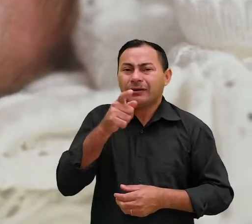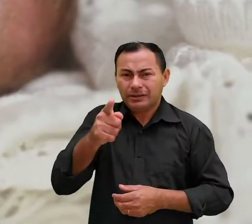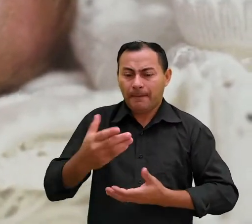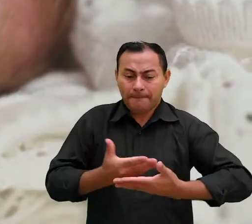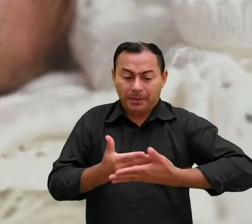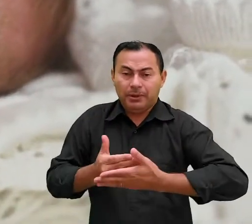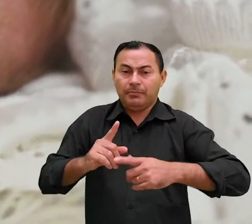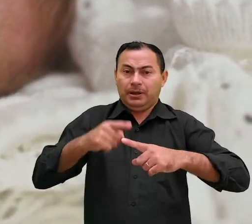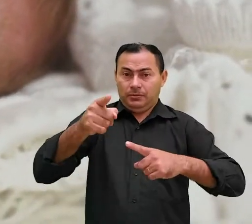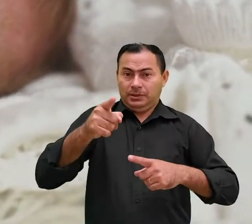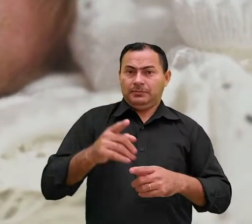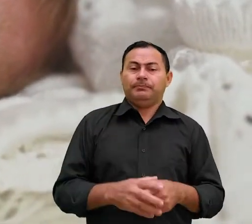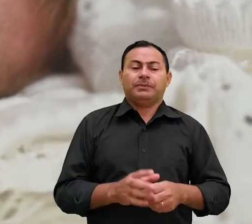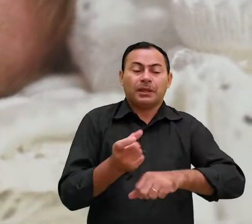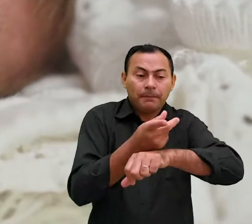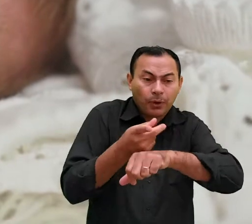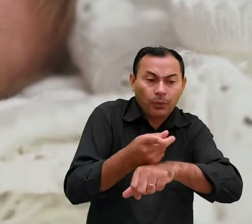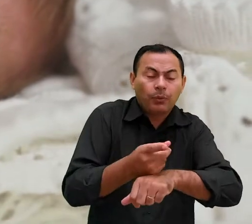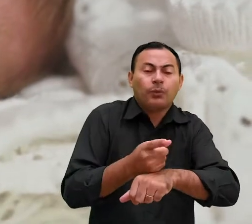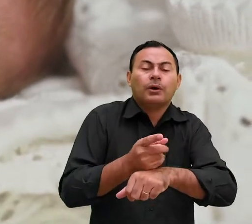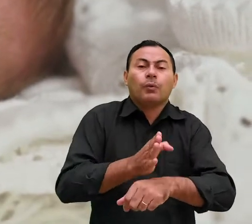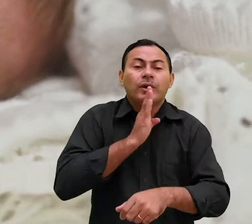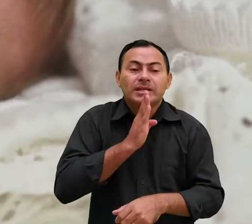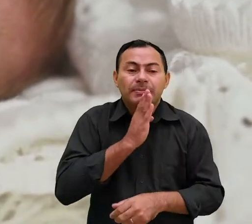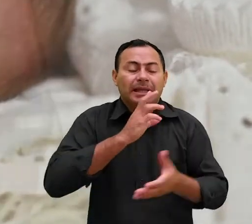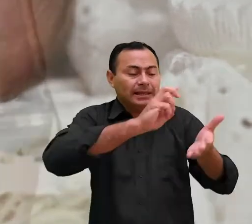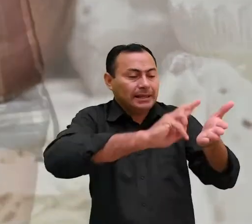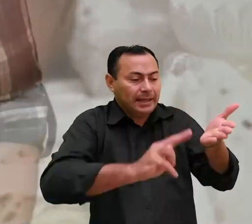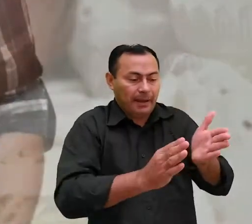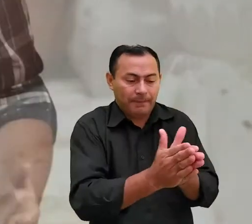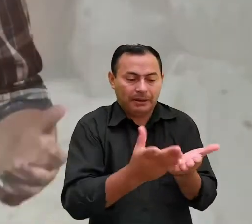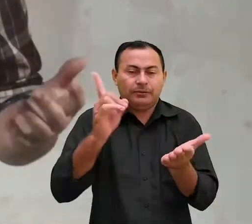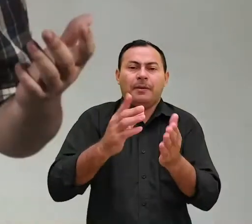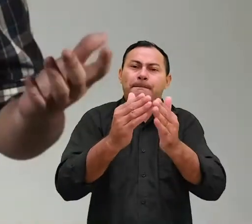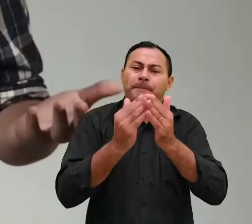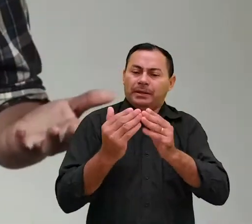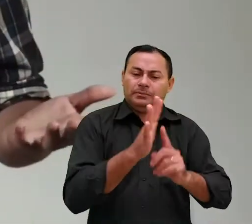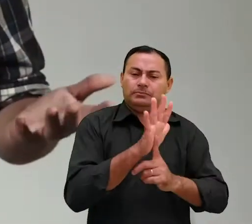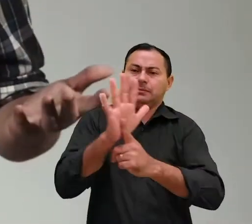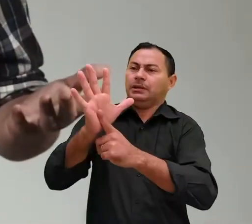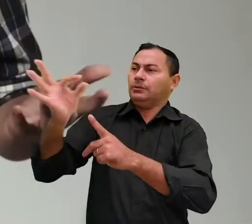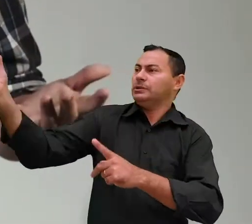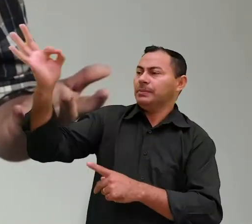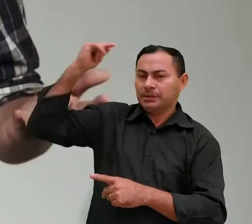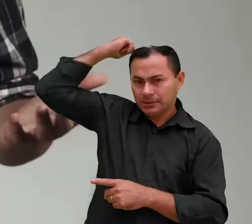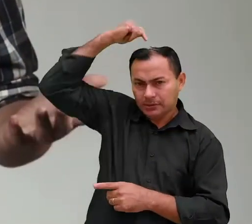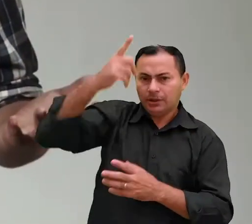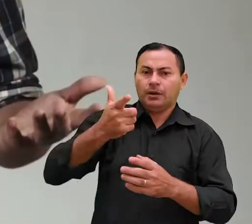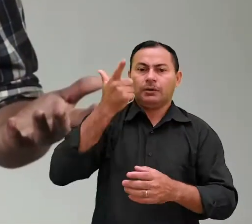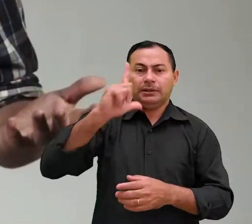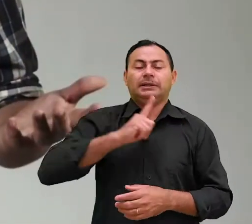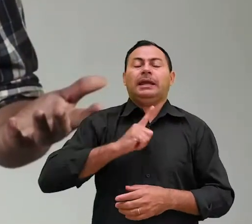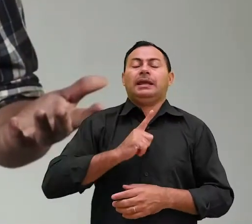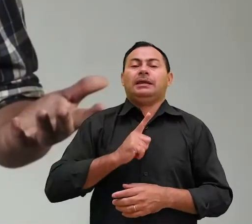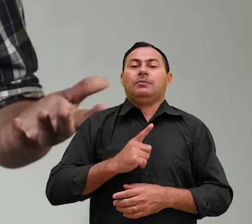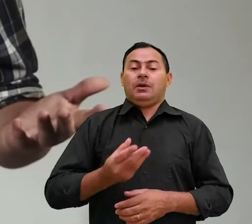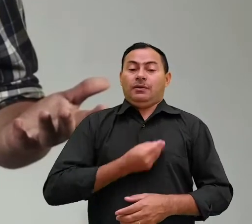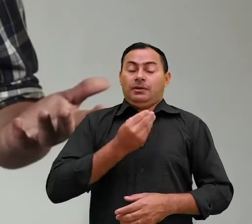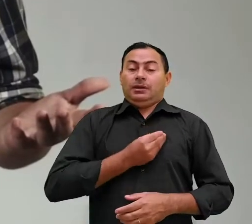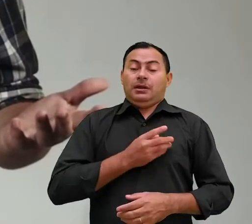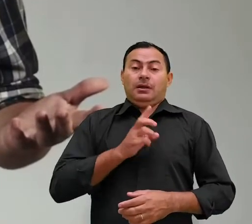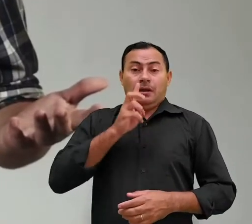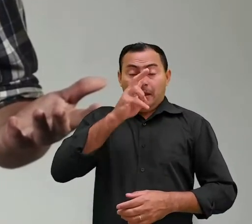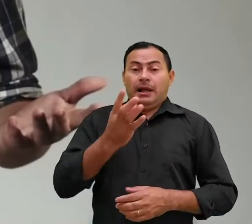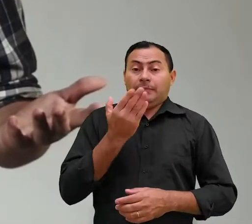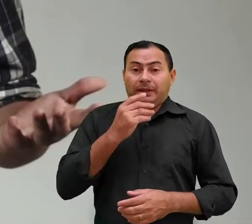mas se é você que busca o alimento lê a Bíblia e pede pela revelação do Espírito Santo você obtém alimento espiritual